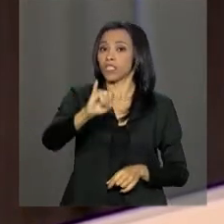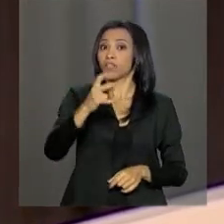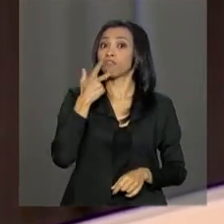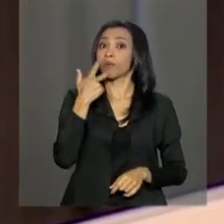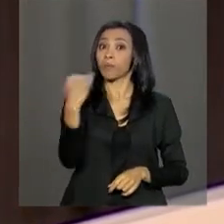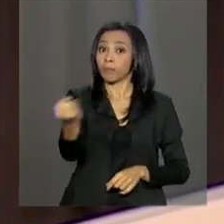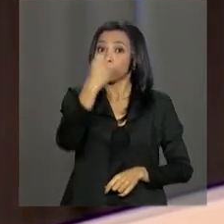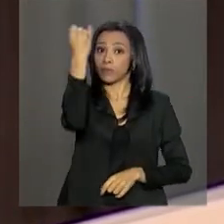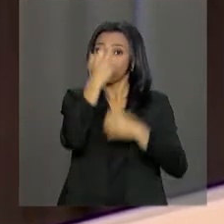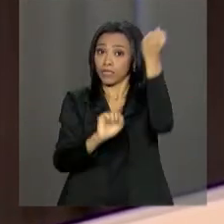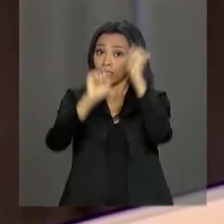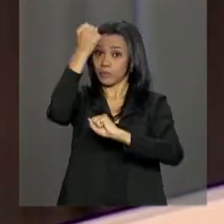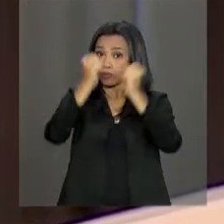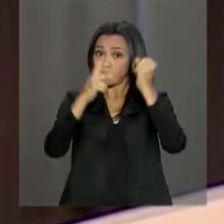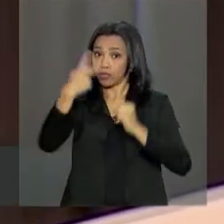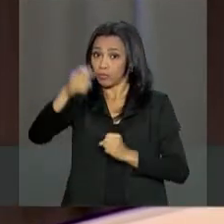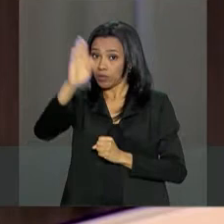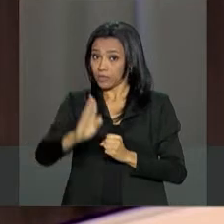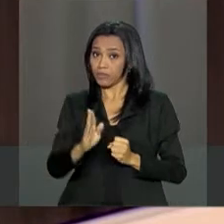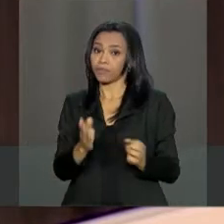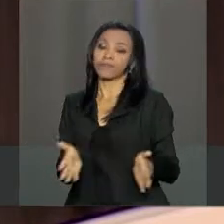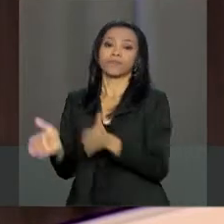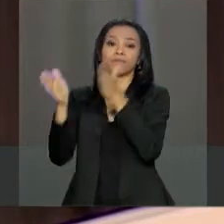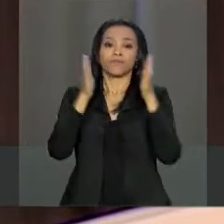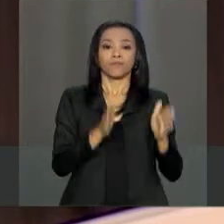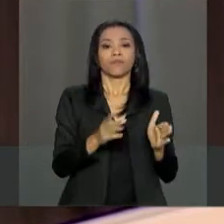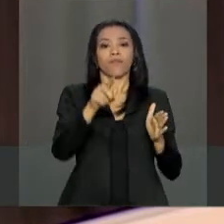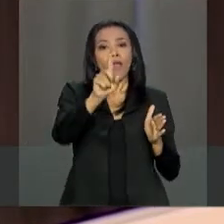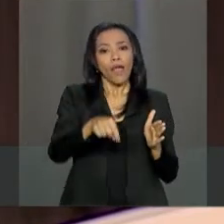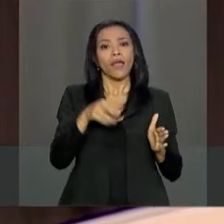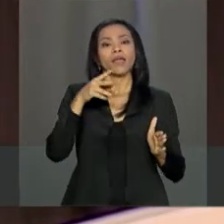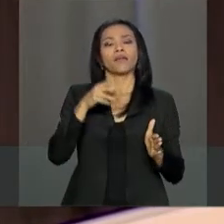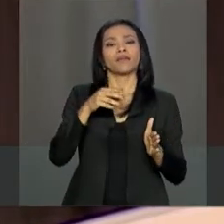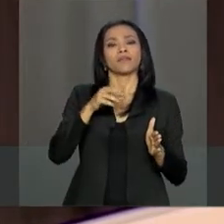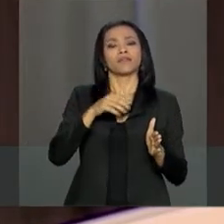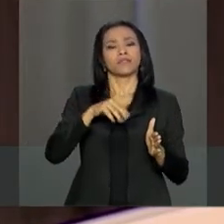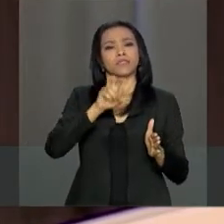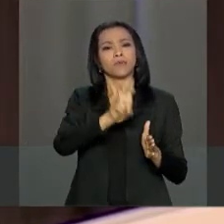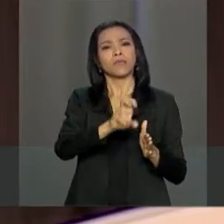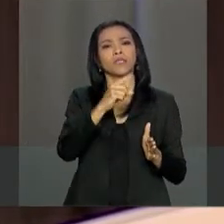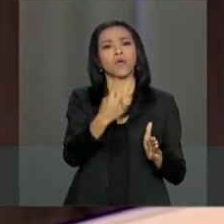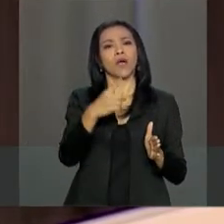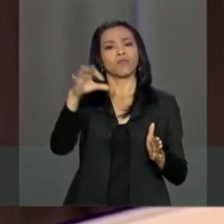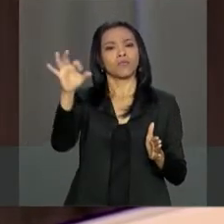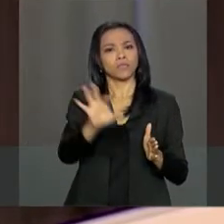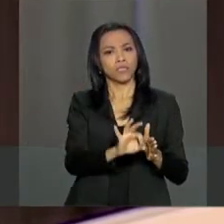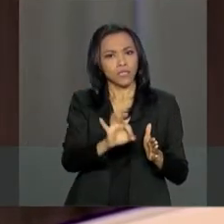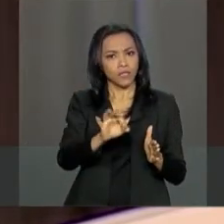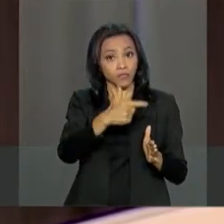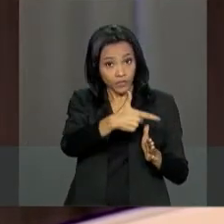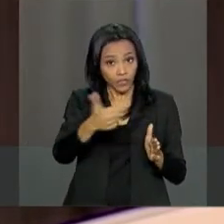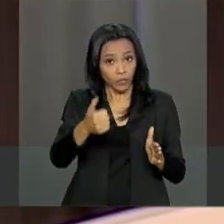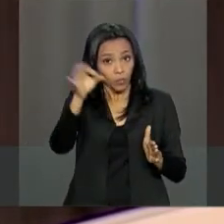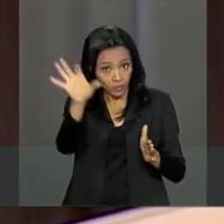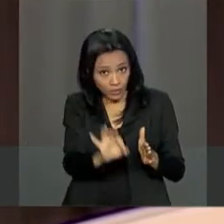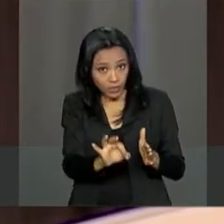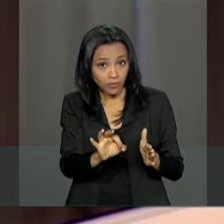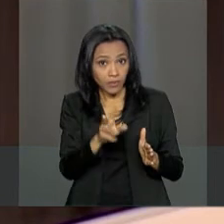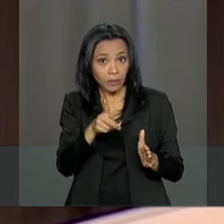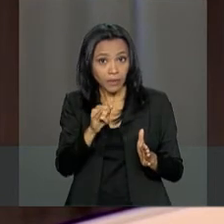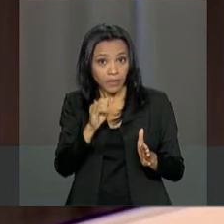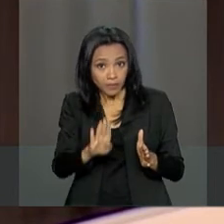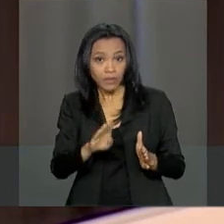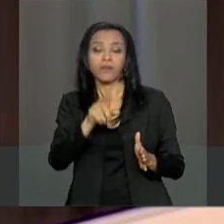Embora represente 21% do PIB, a indústria brasileira responde por 51%